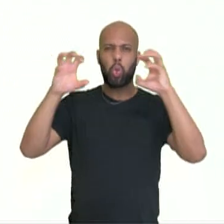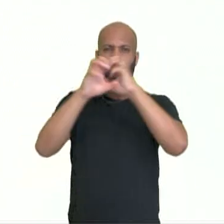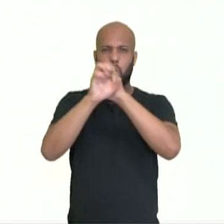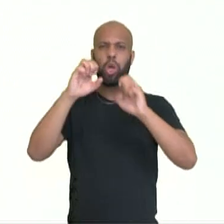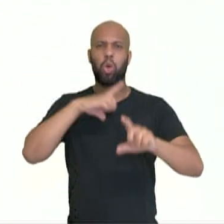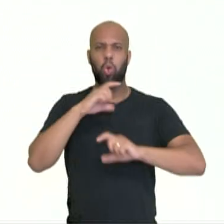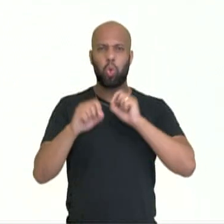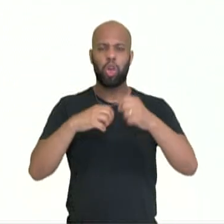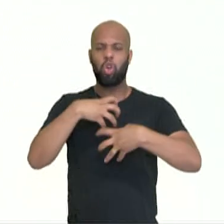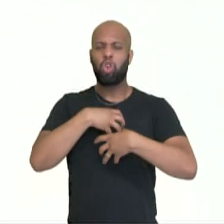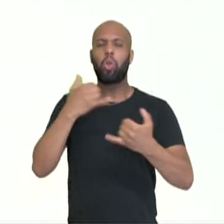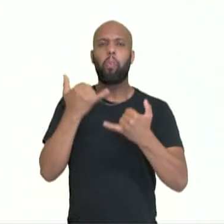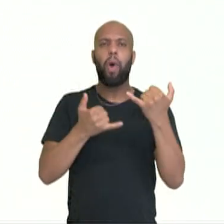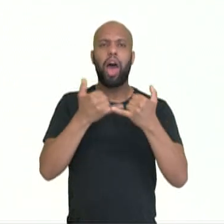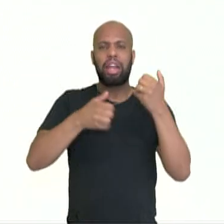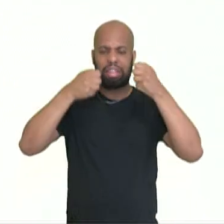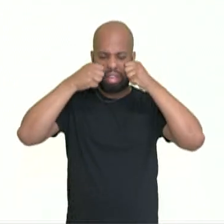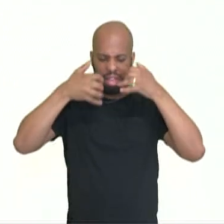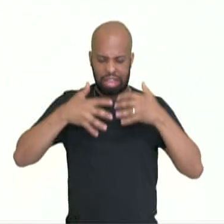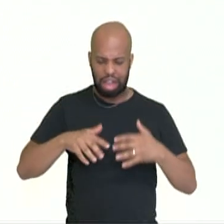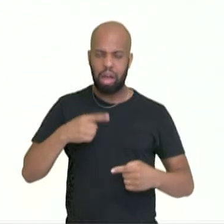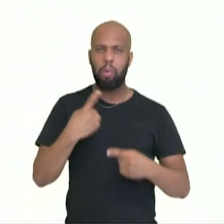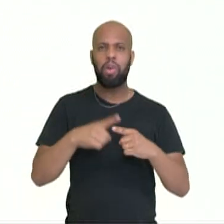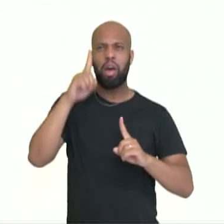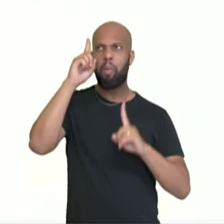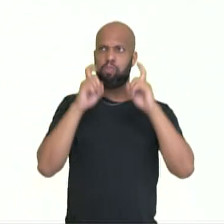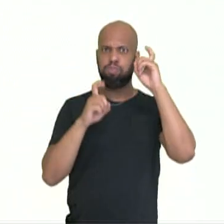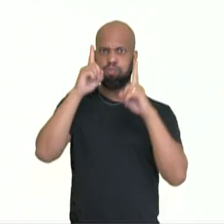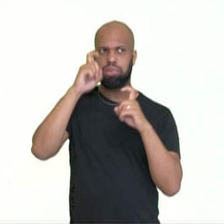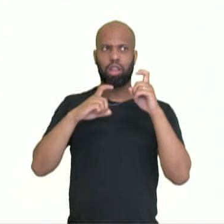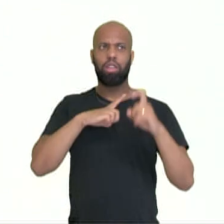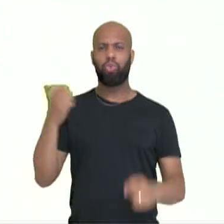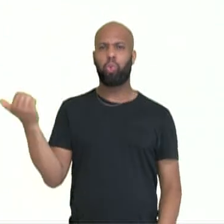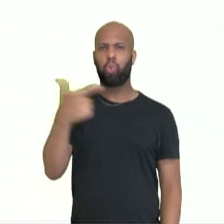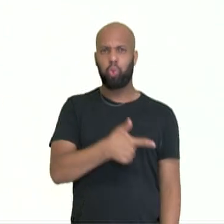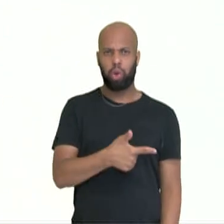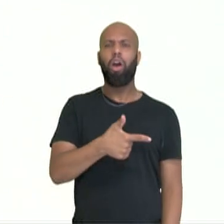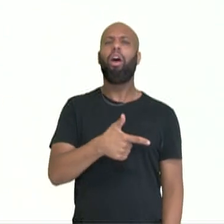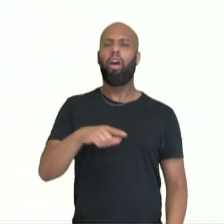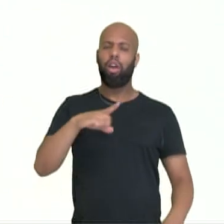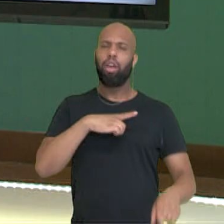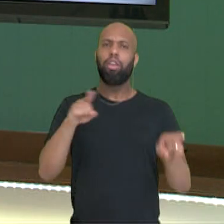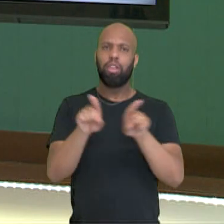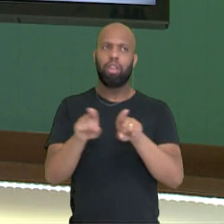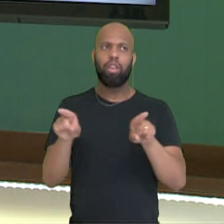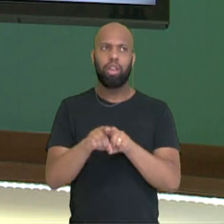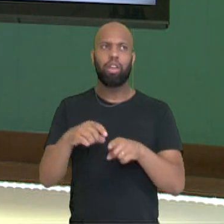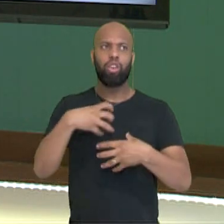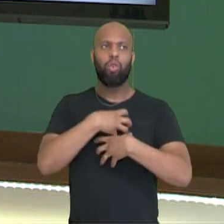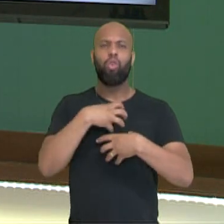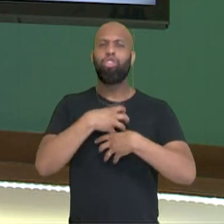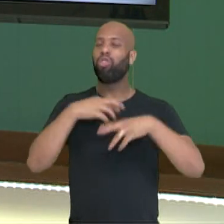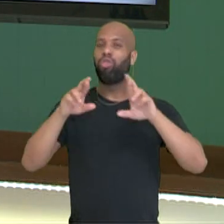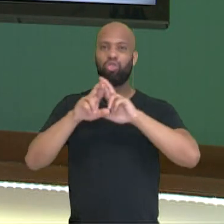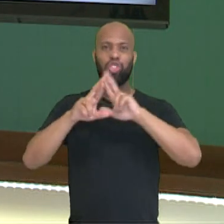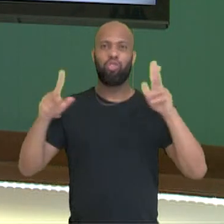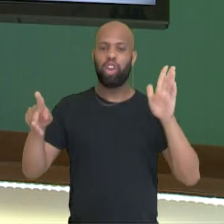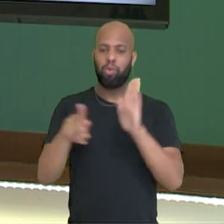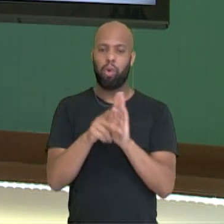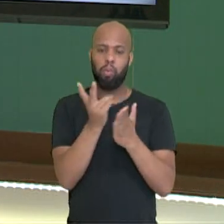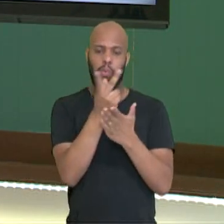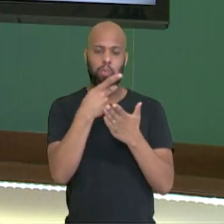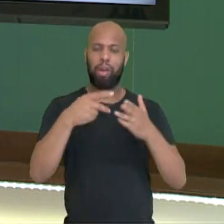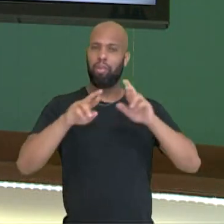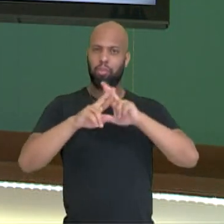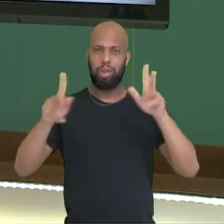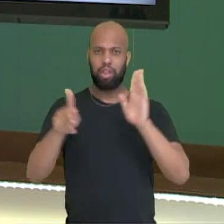você tem uma dramaticidade, a expressão facial é absurdamente forte e você tem um enquadramento totalmente irregular.